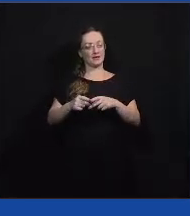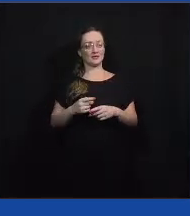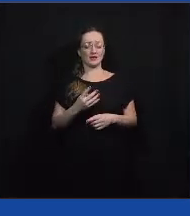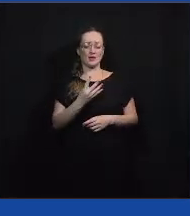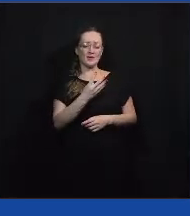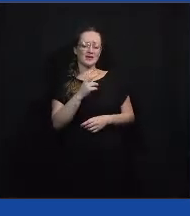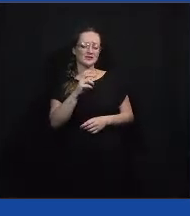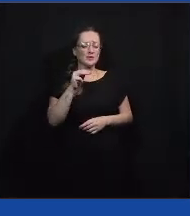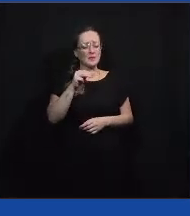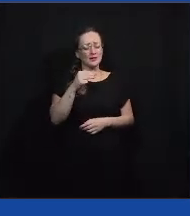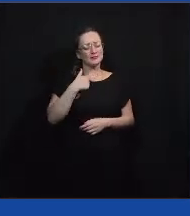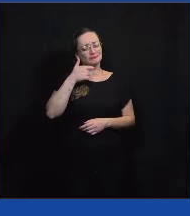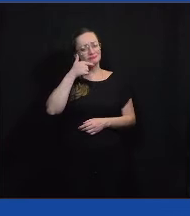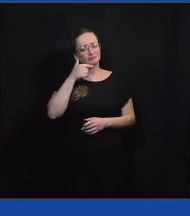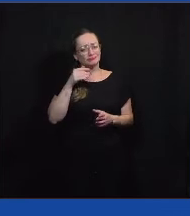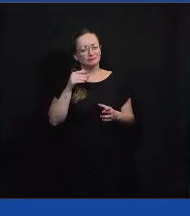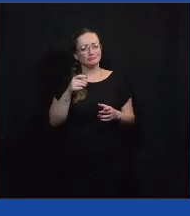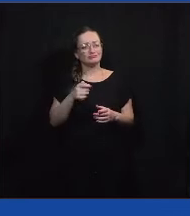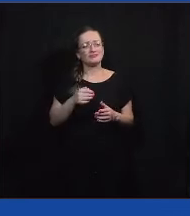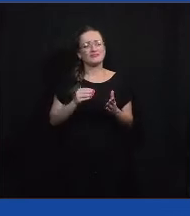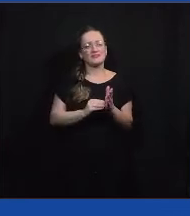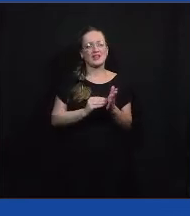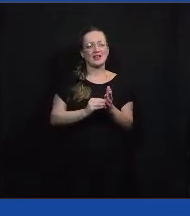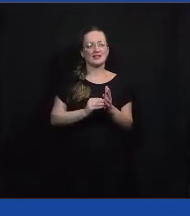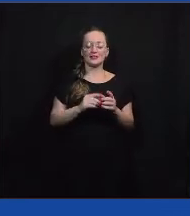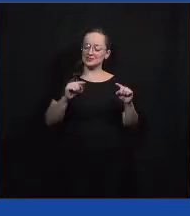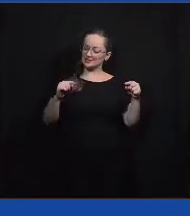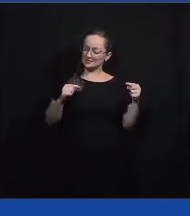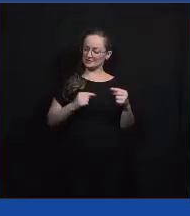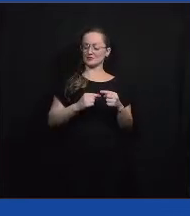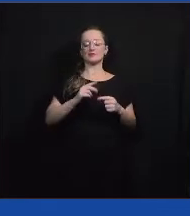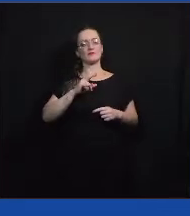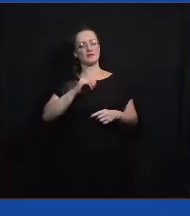ser aquele desafio que a gente gosta, mas vai dar tudo certo.